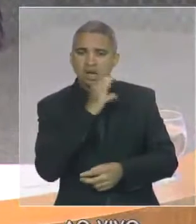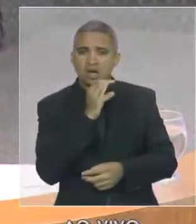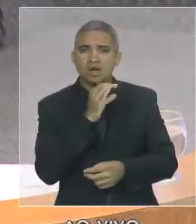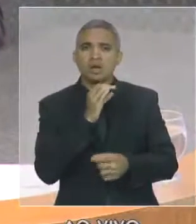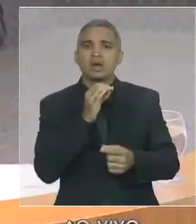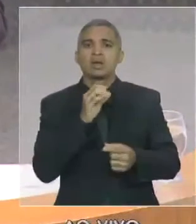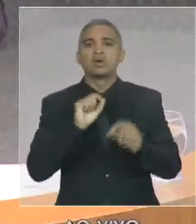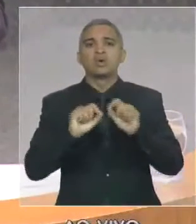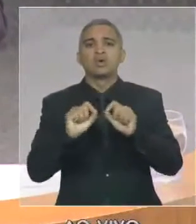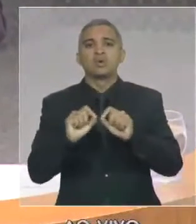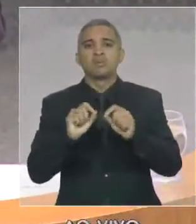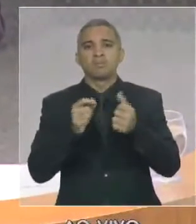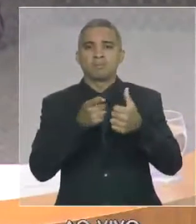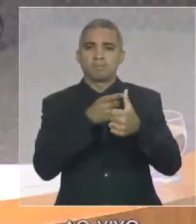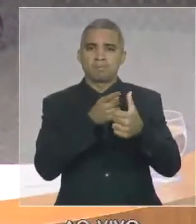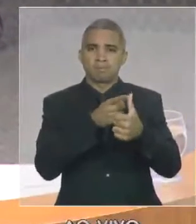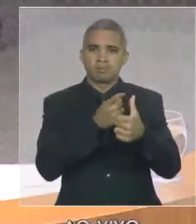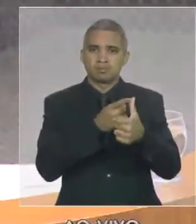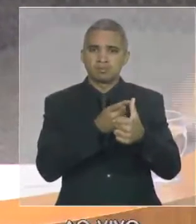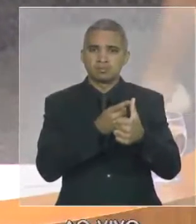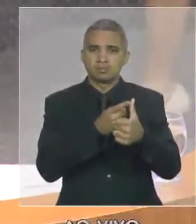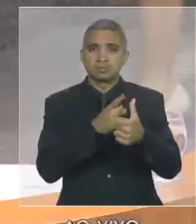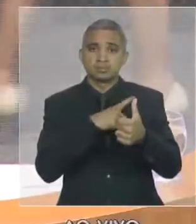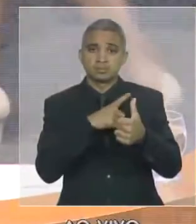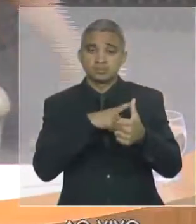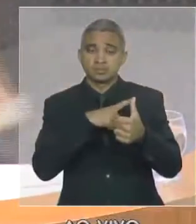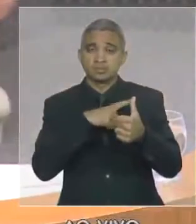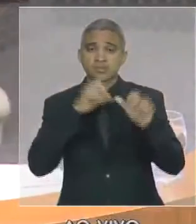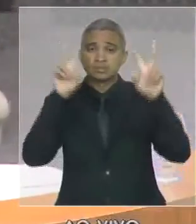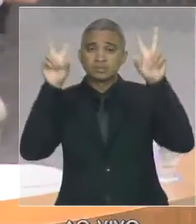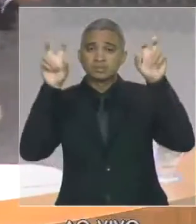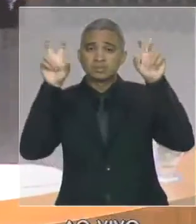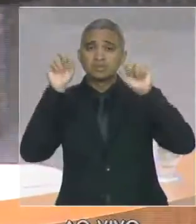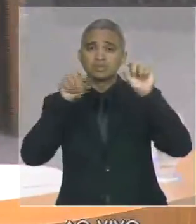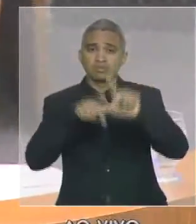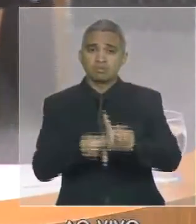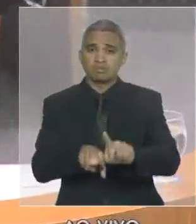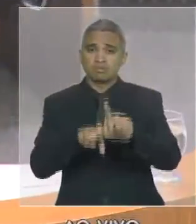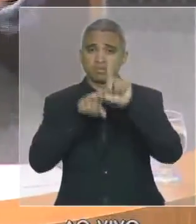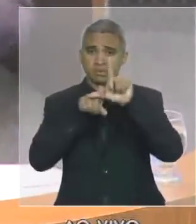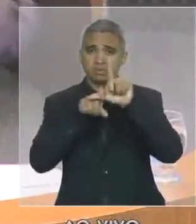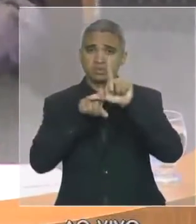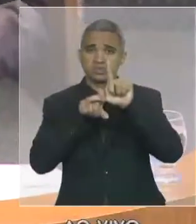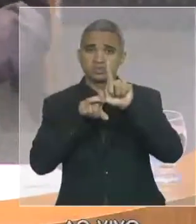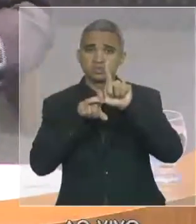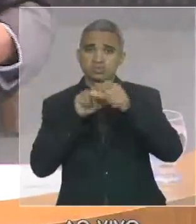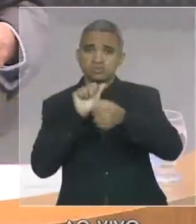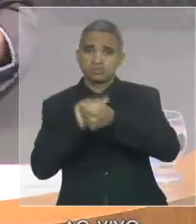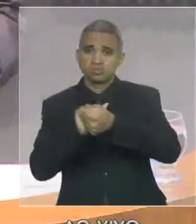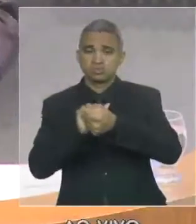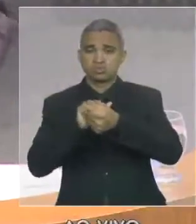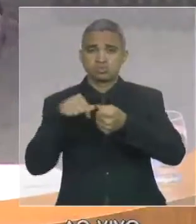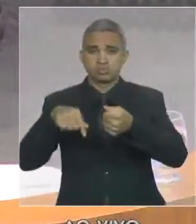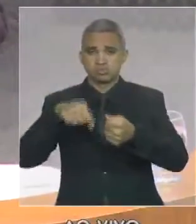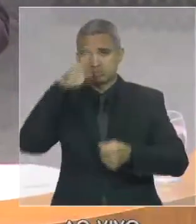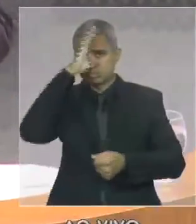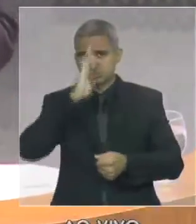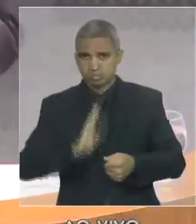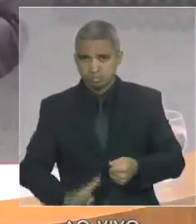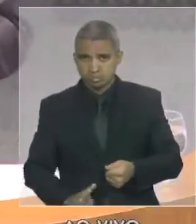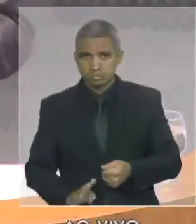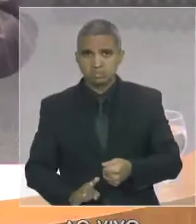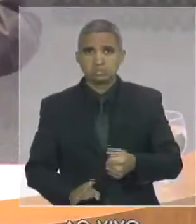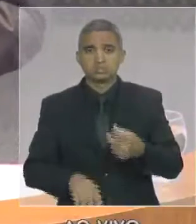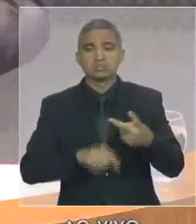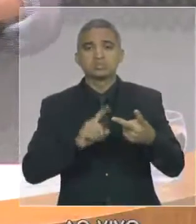da solução quanto à temática da dívida dos entes subnacionais com a União, a busca do alongamento do perfil